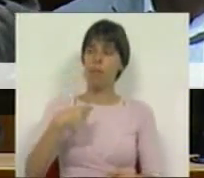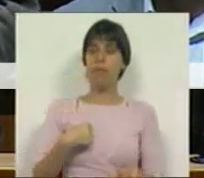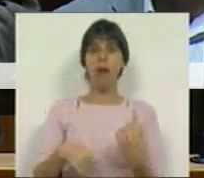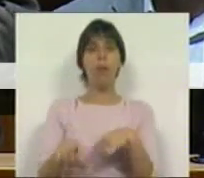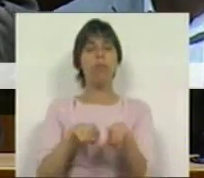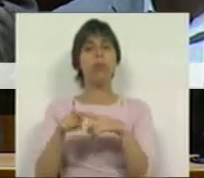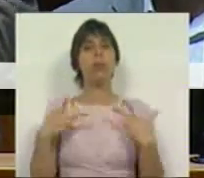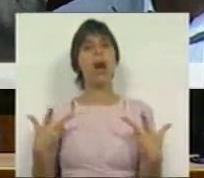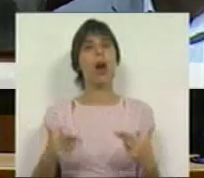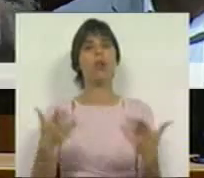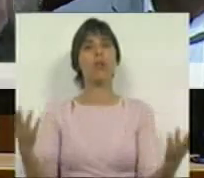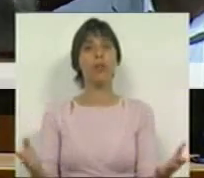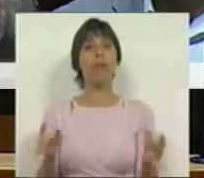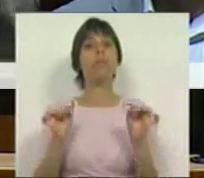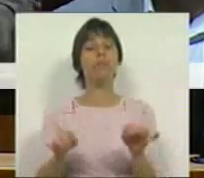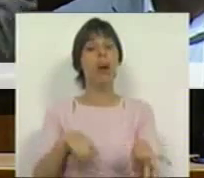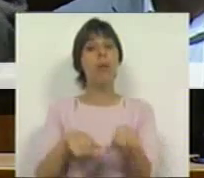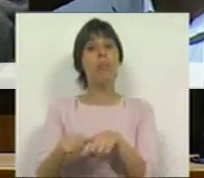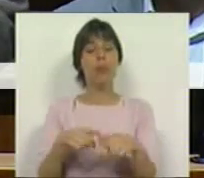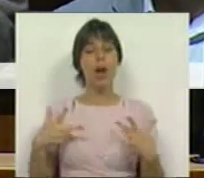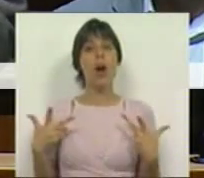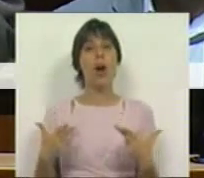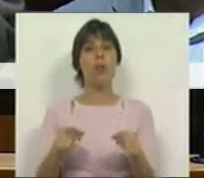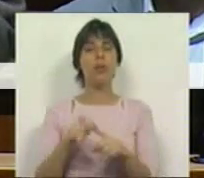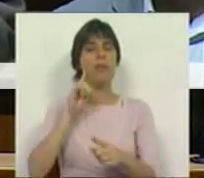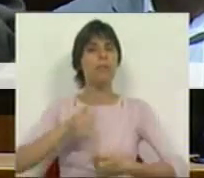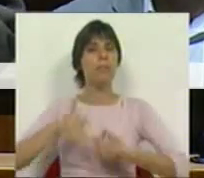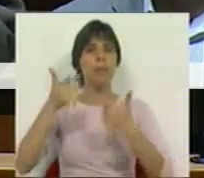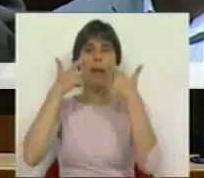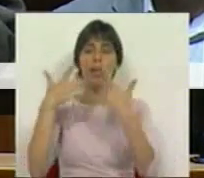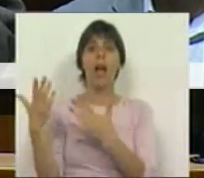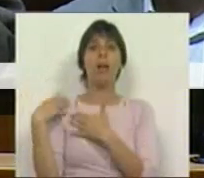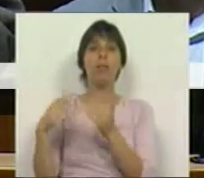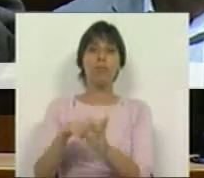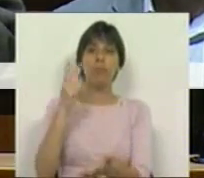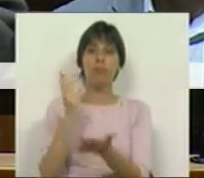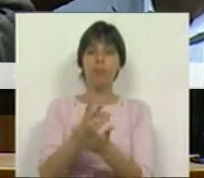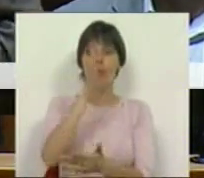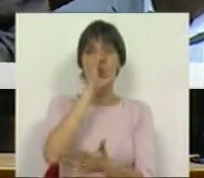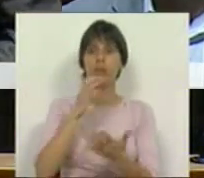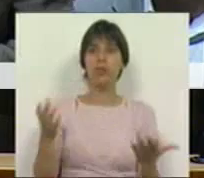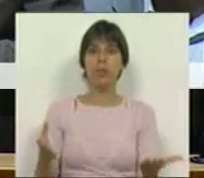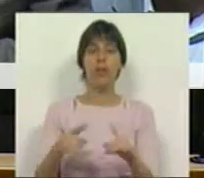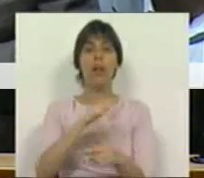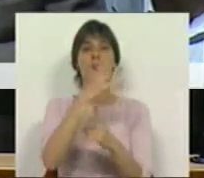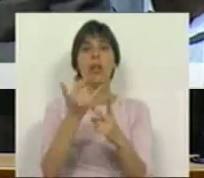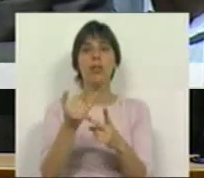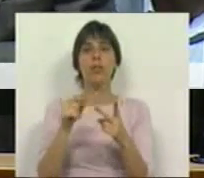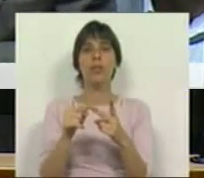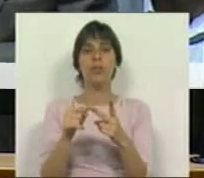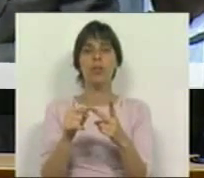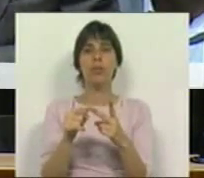da política de austeridade. E foi a política de austeridade a principal responsável pela derrota do Governo. E, em segundo lugar,